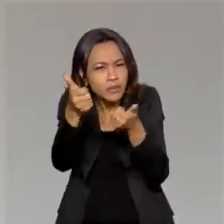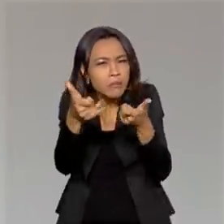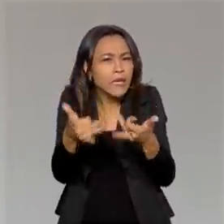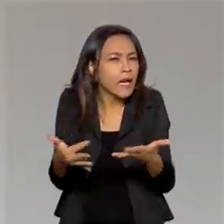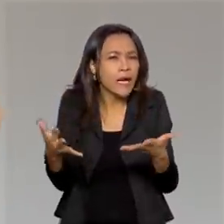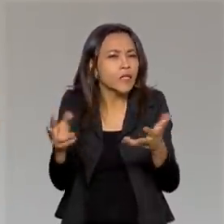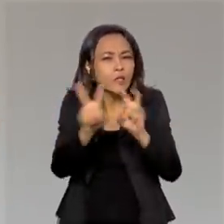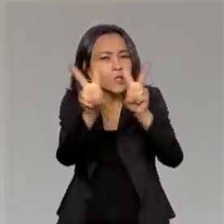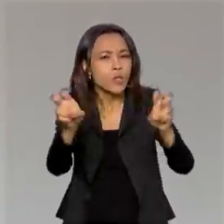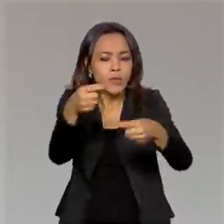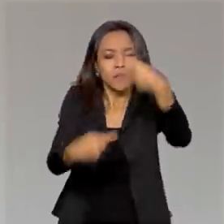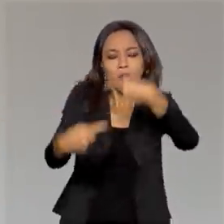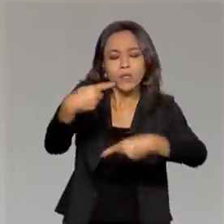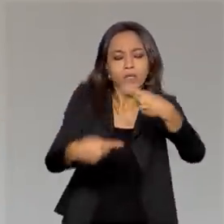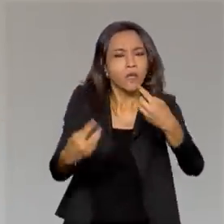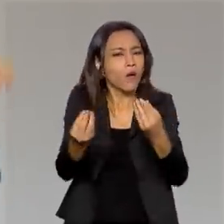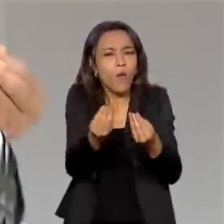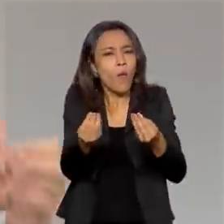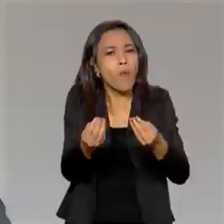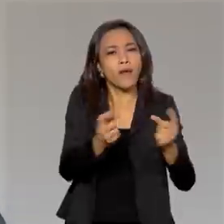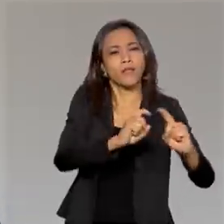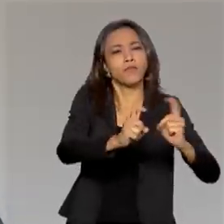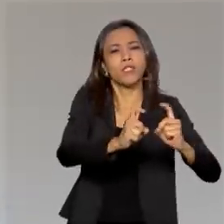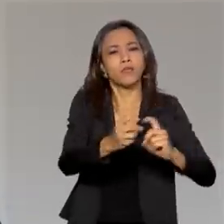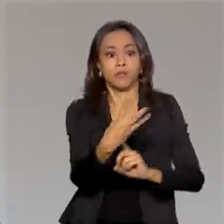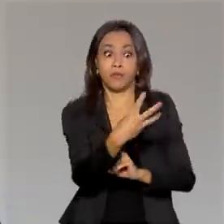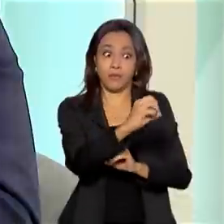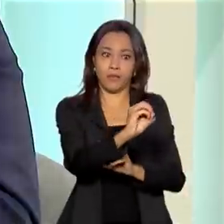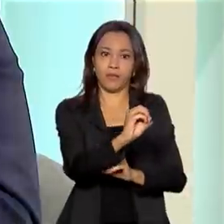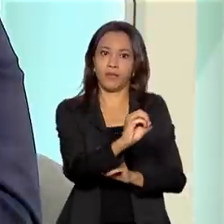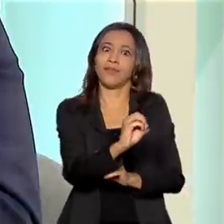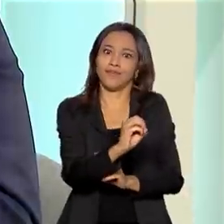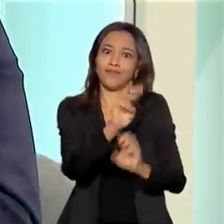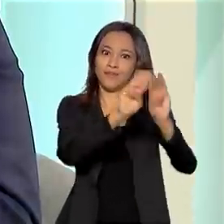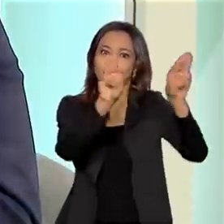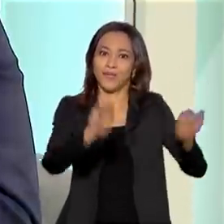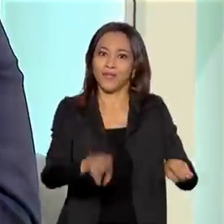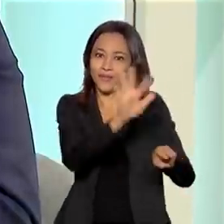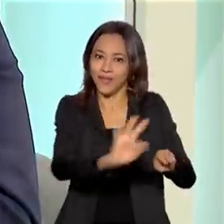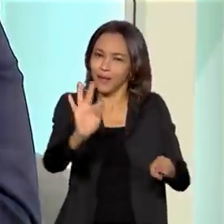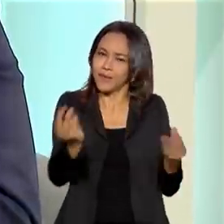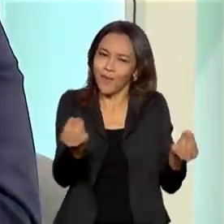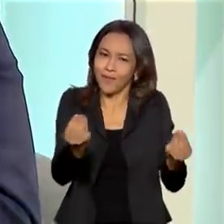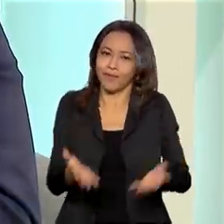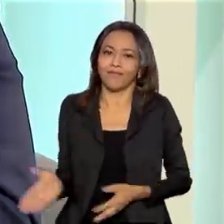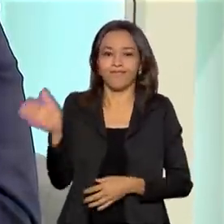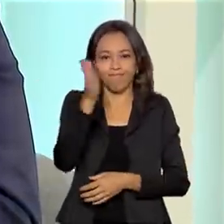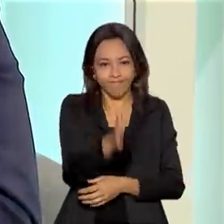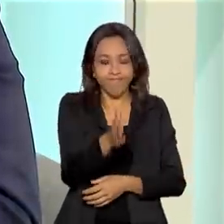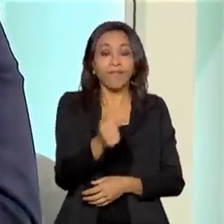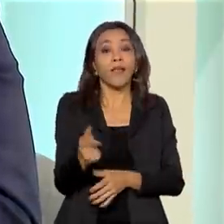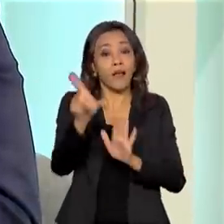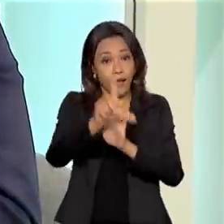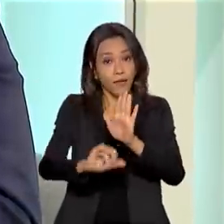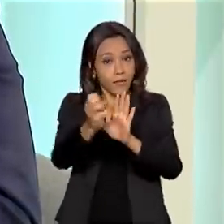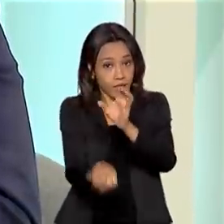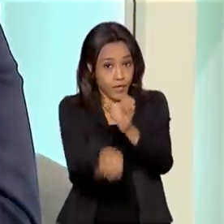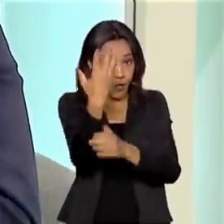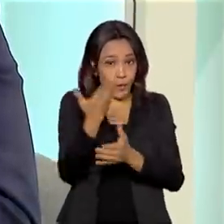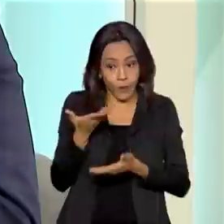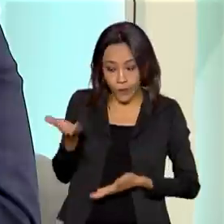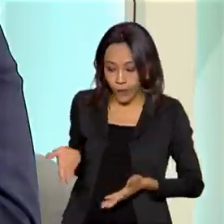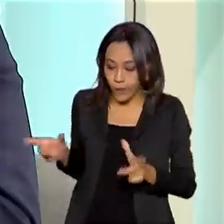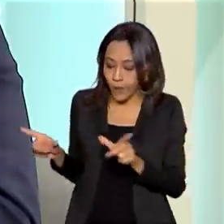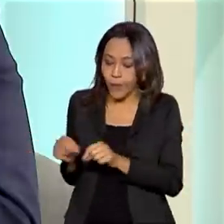setor e como que é a administração desses 30 museus federais. Bom, existe... a lei que criou o Ibram é uma lei relativamente